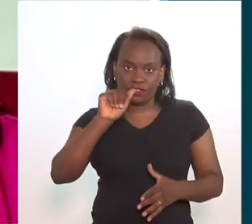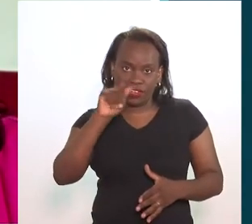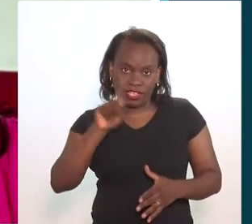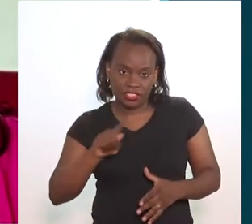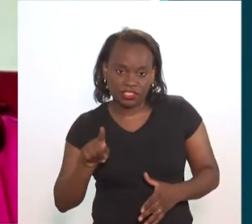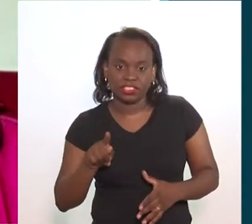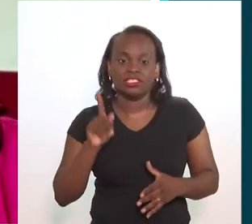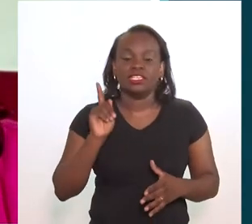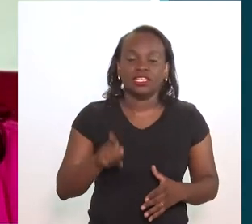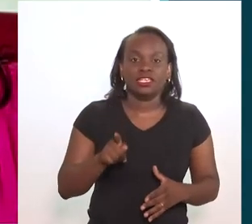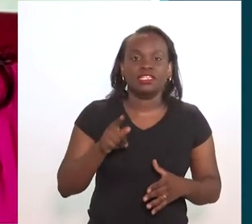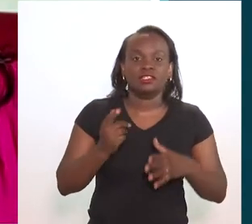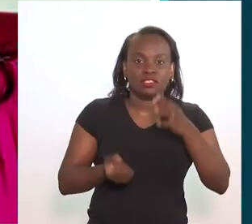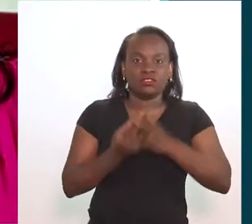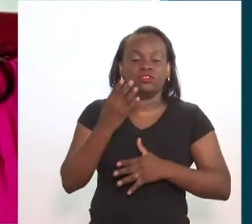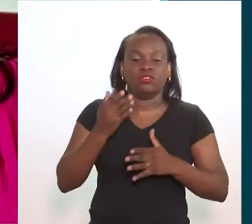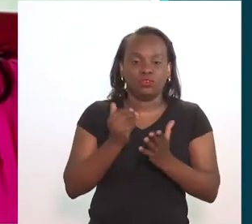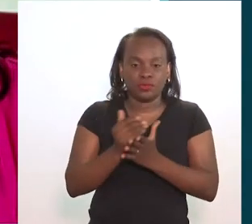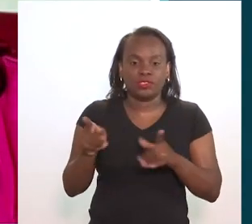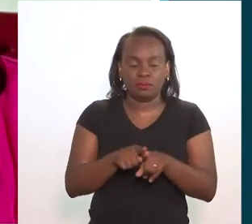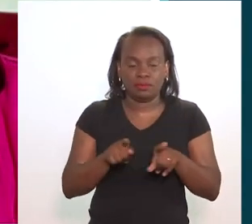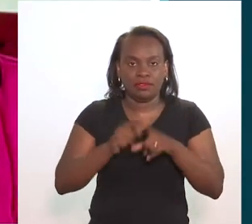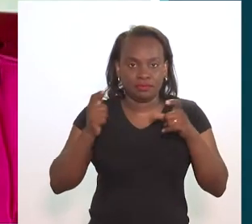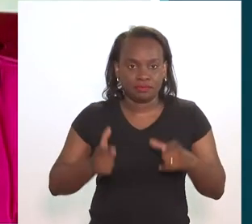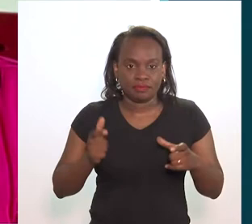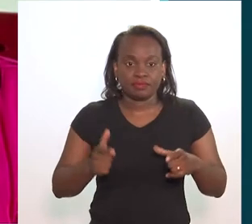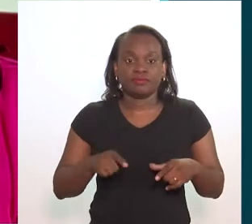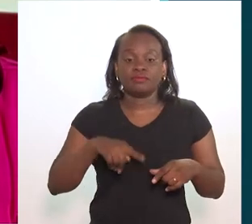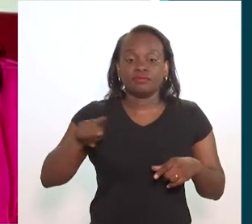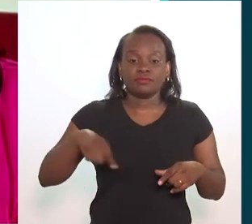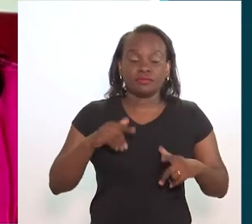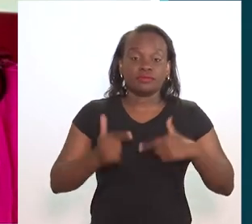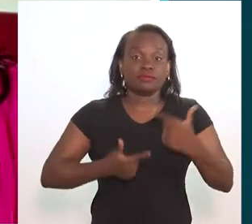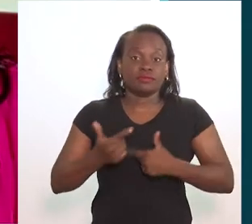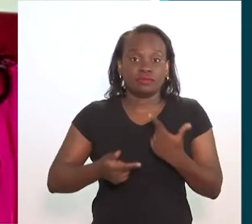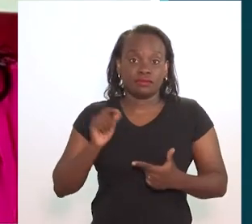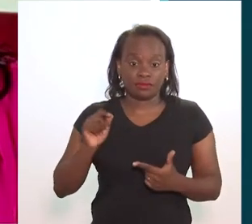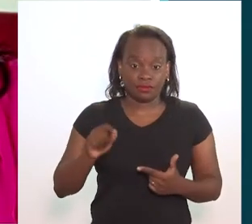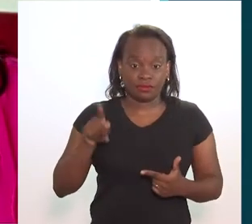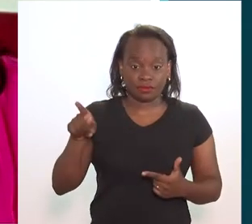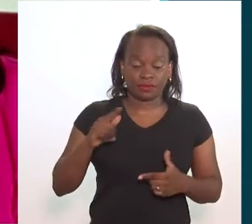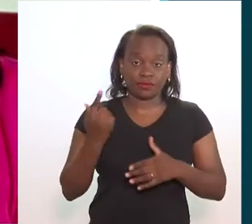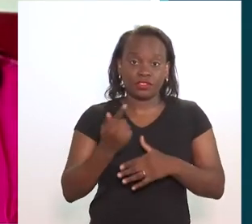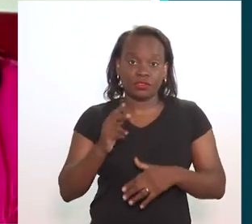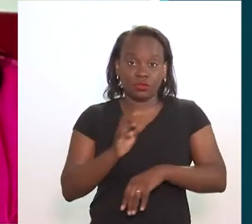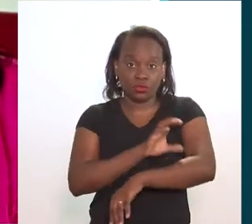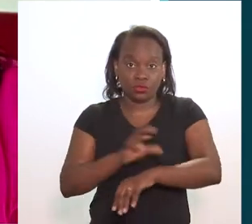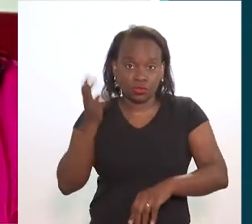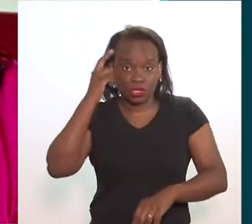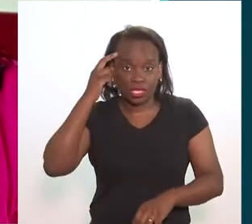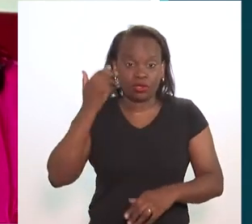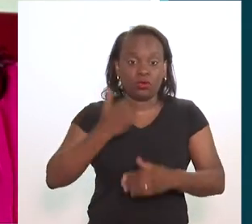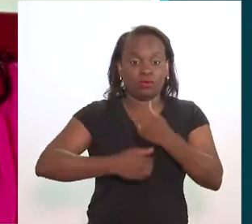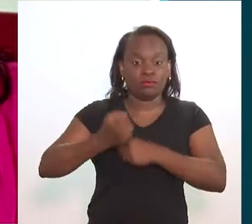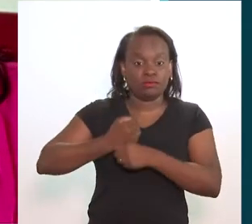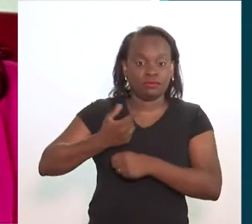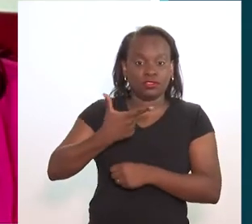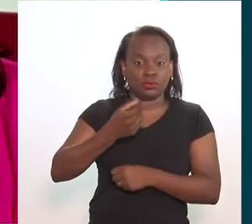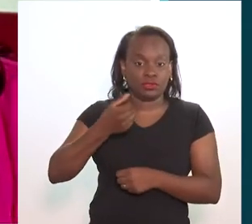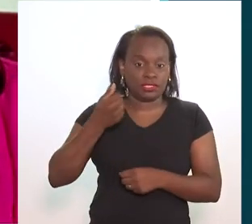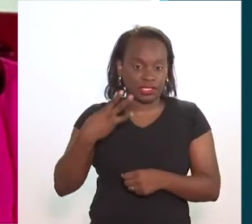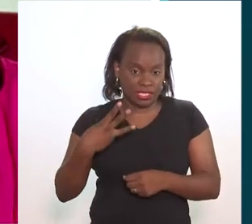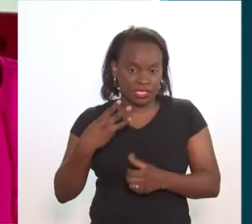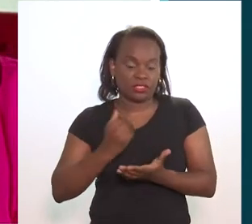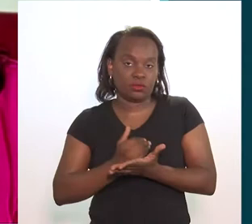fundadores, é o Luiz Vaz, que é um dos fundadores também desse espaço. E a gente atua lá na gestão cultural